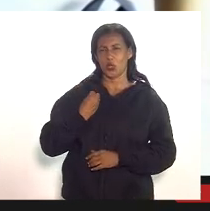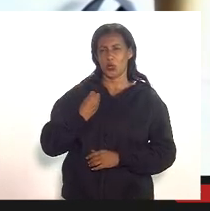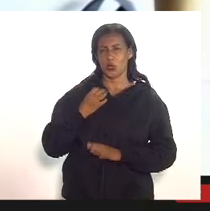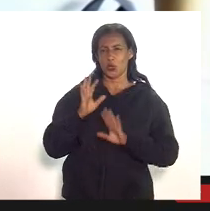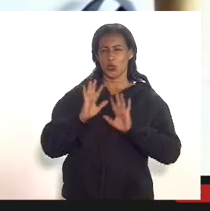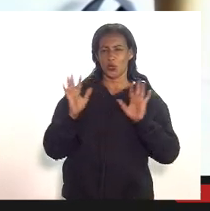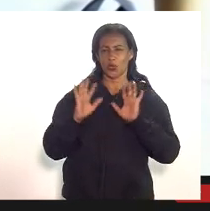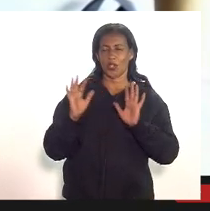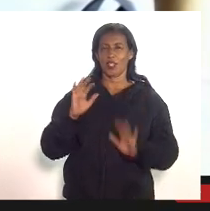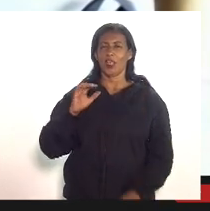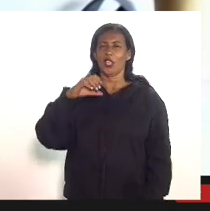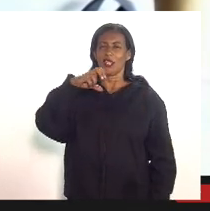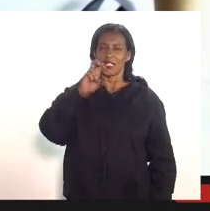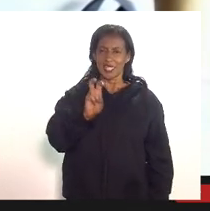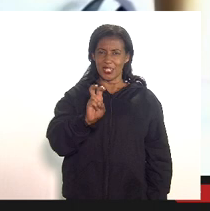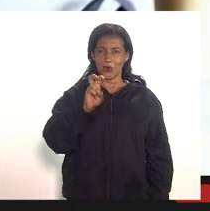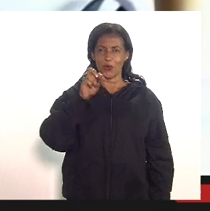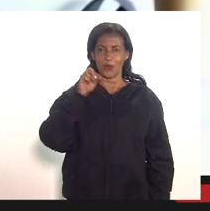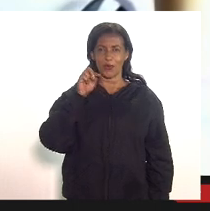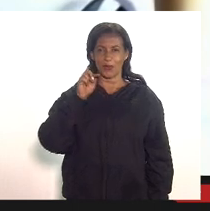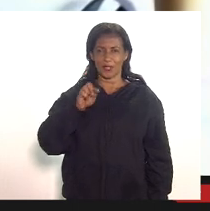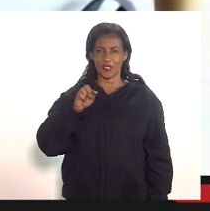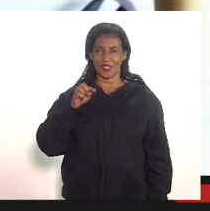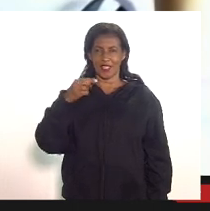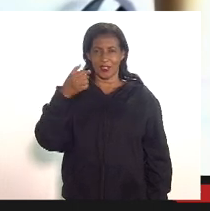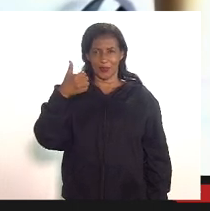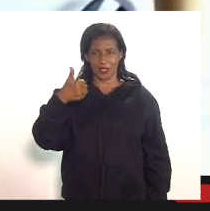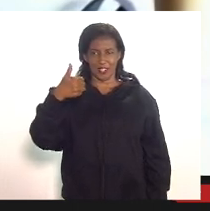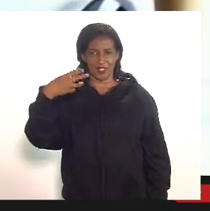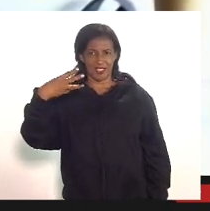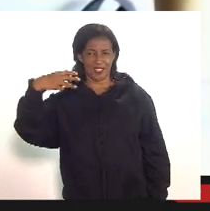.139 de 2007